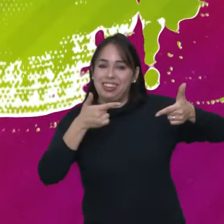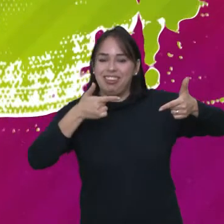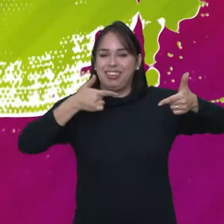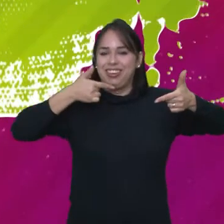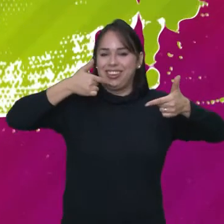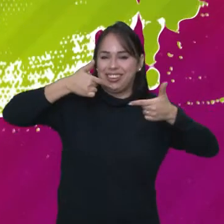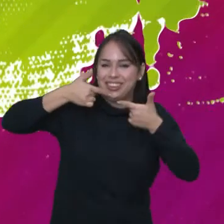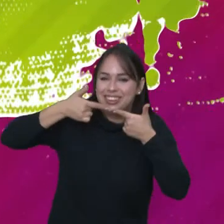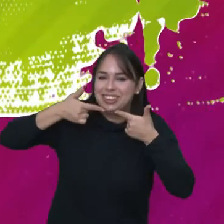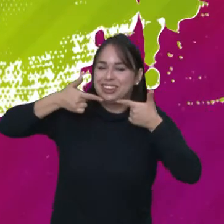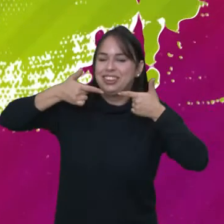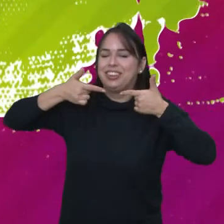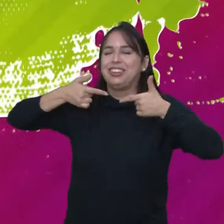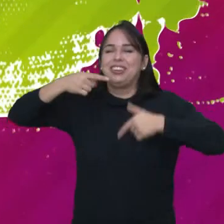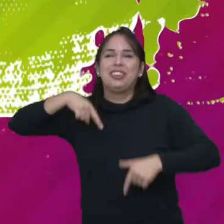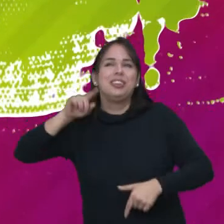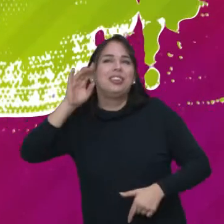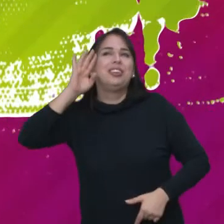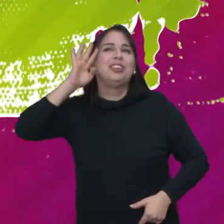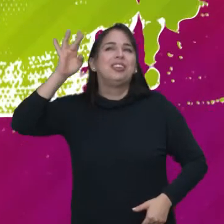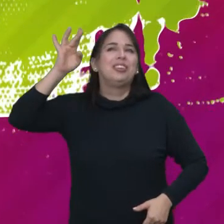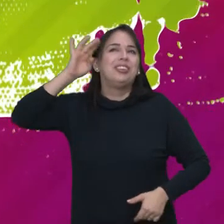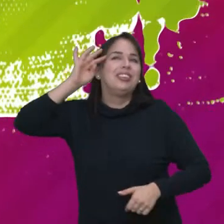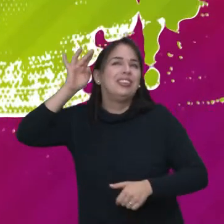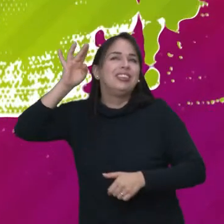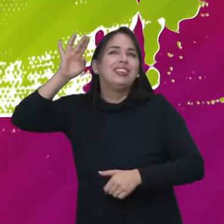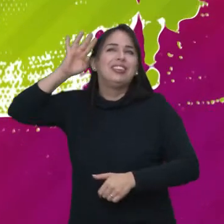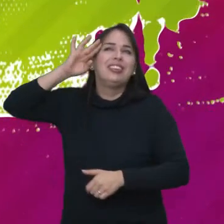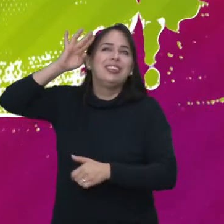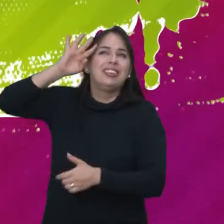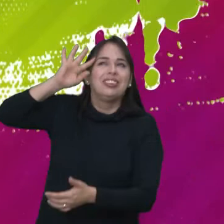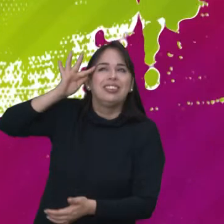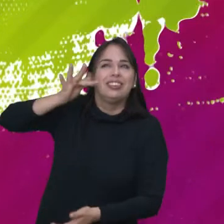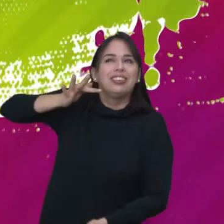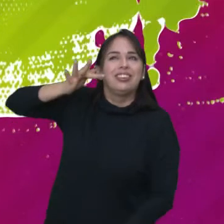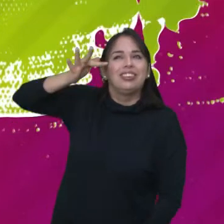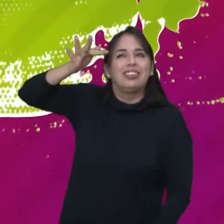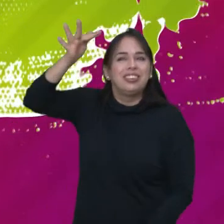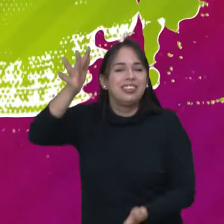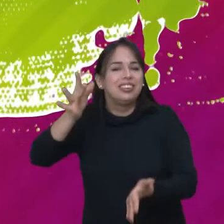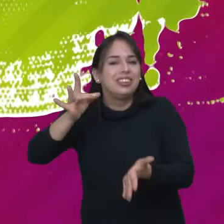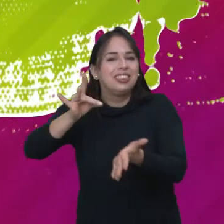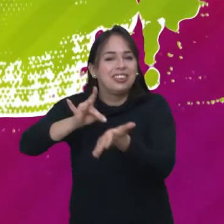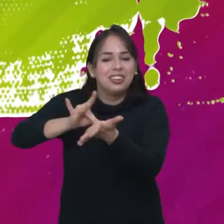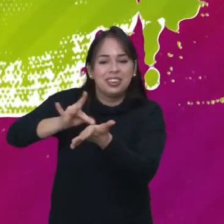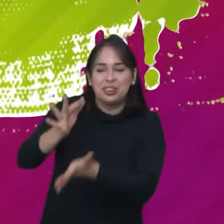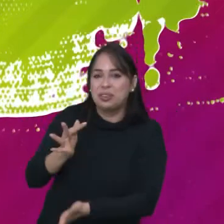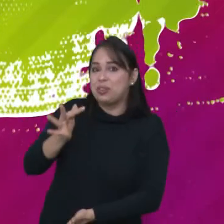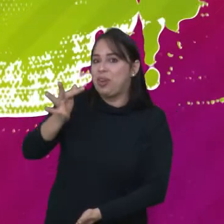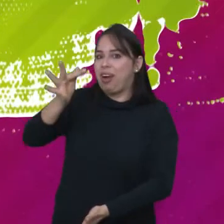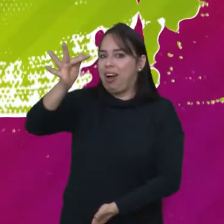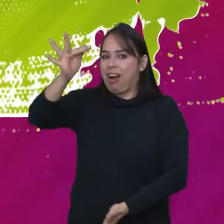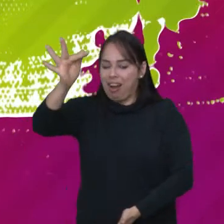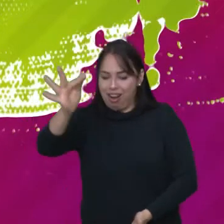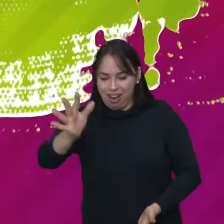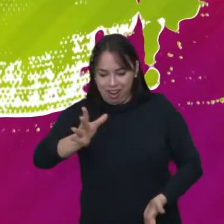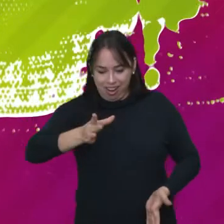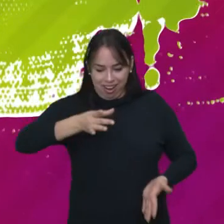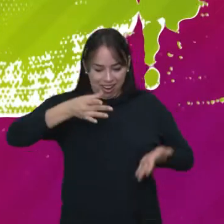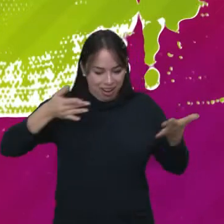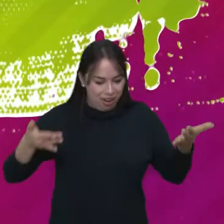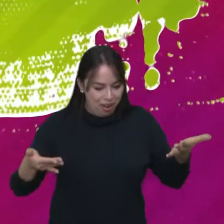Todos nossos sonhos Serão verdade O futuro Já